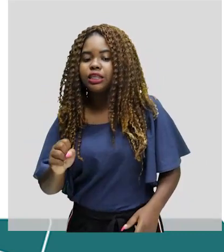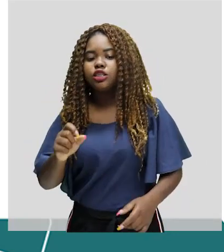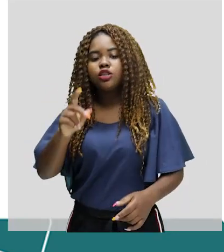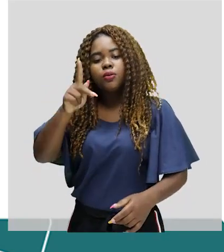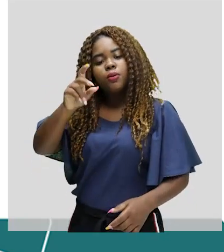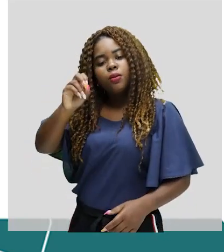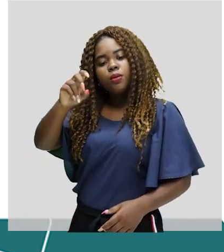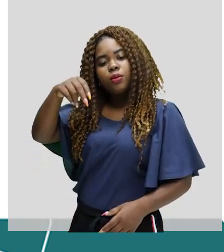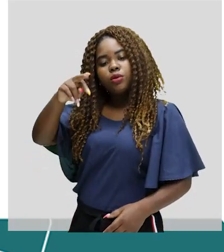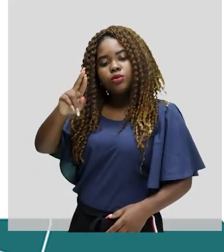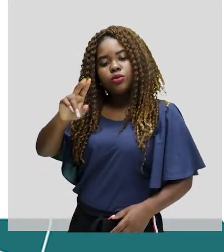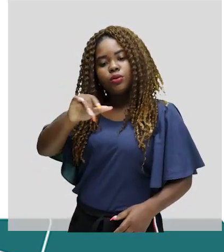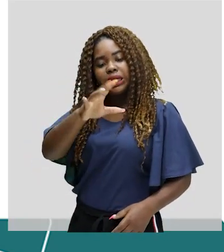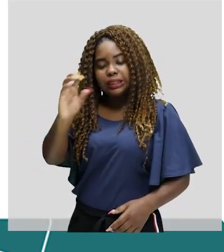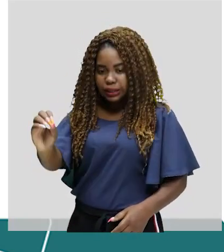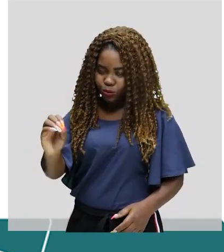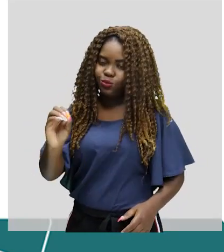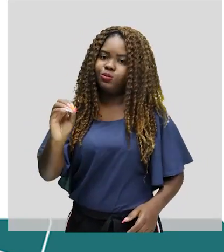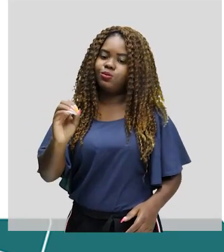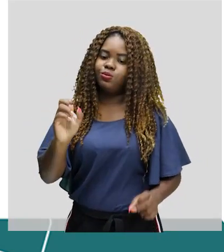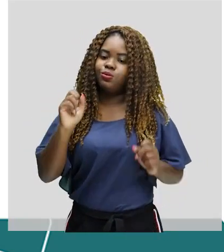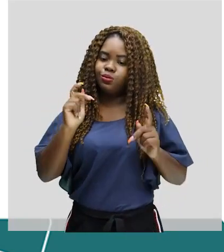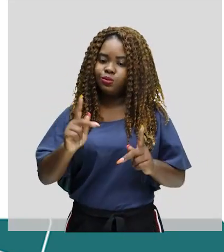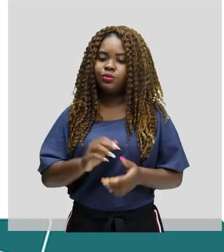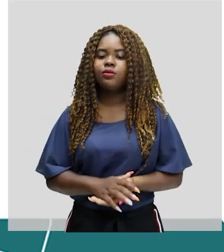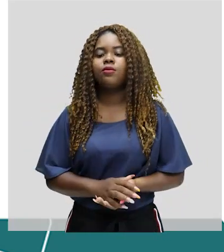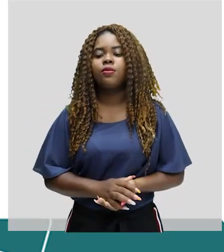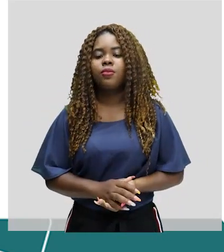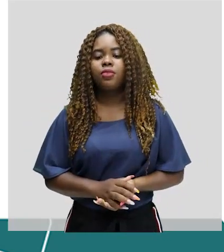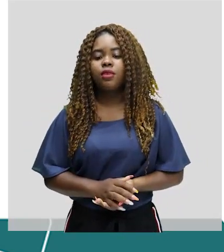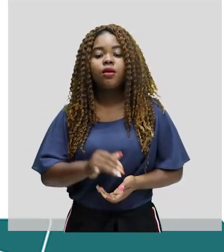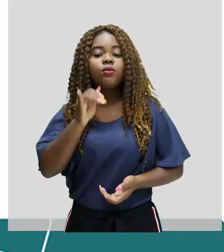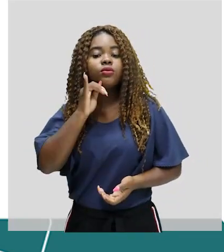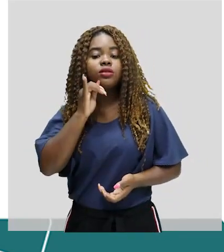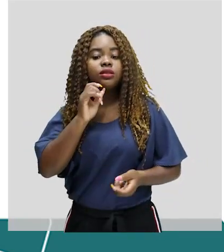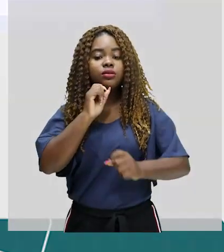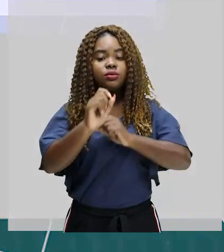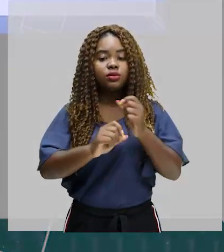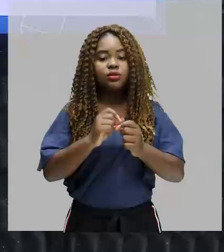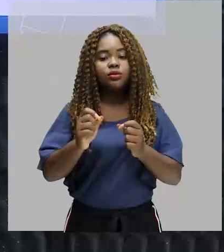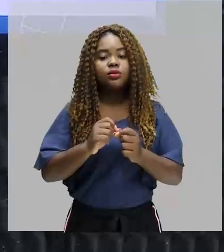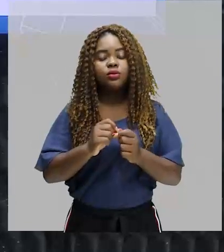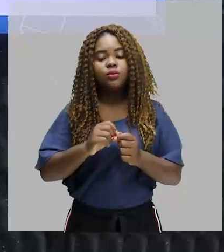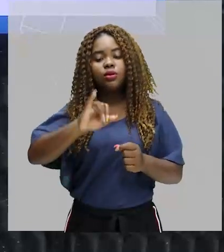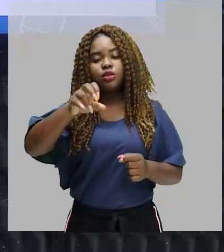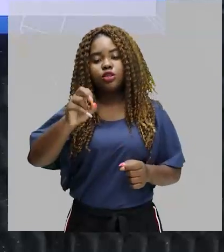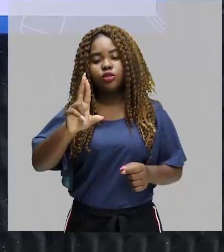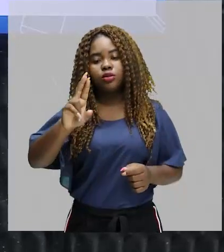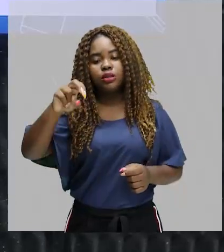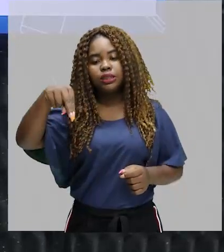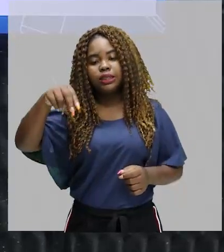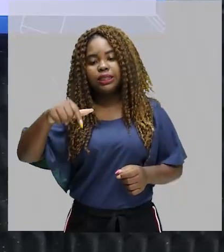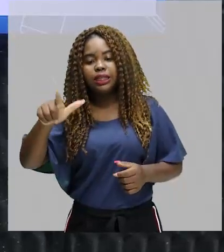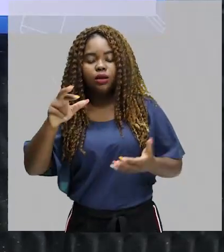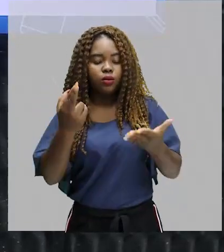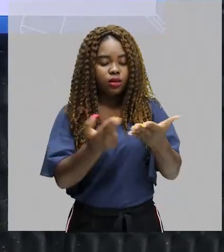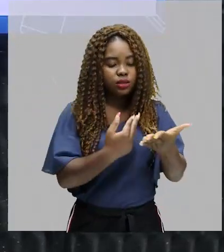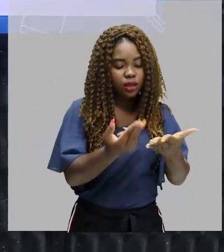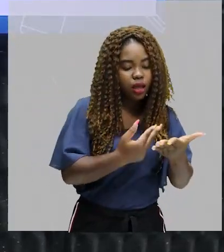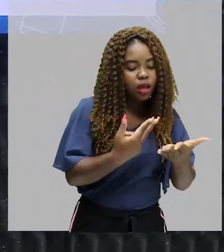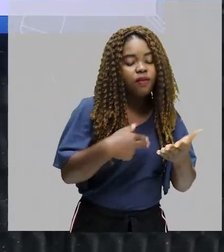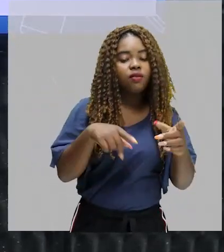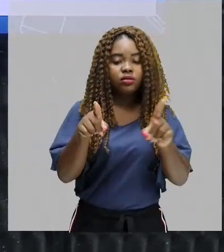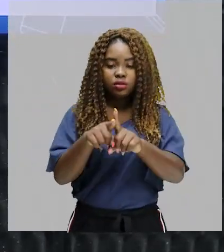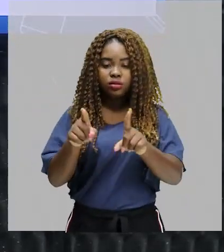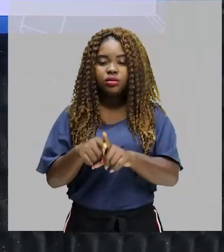mais usados para a publicação das histórias em quadrinhos são os jornais, as revistas e os gibis. A forma como as letras são